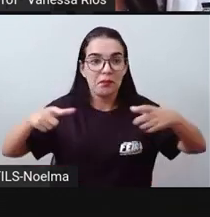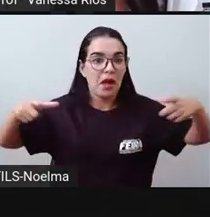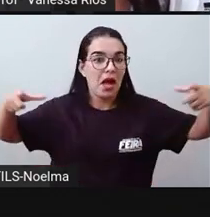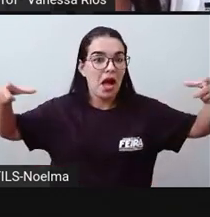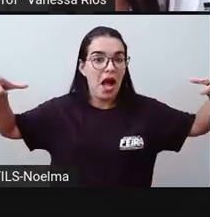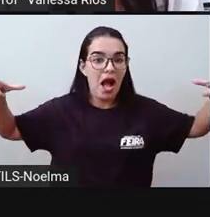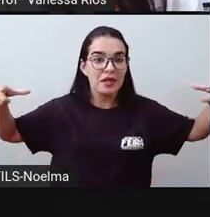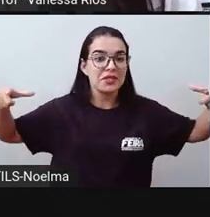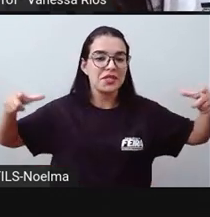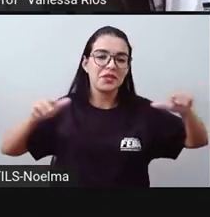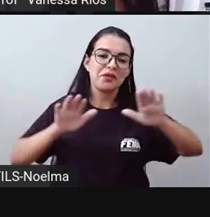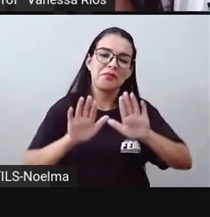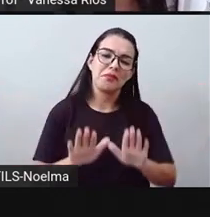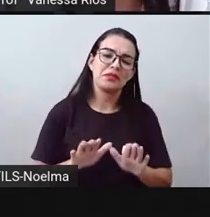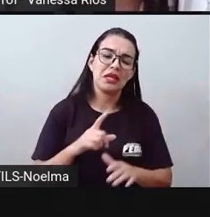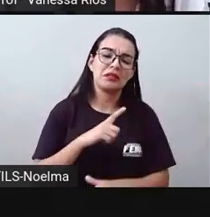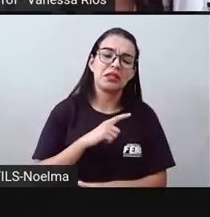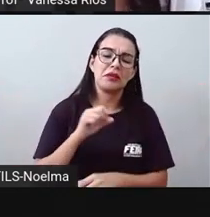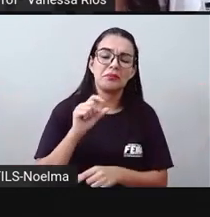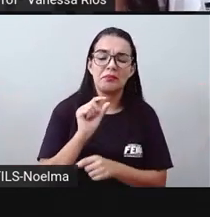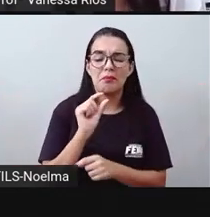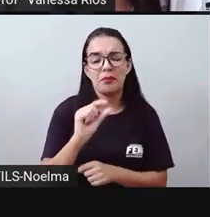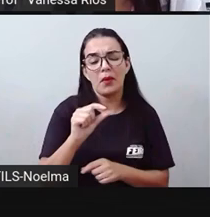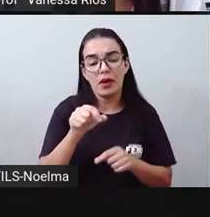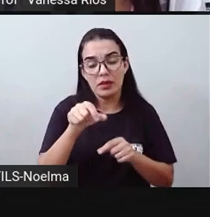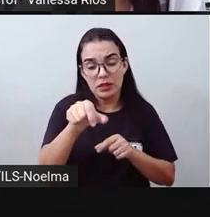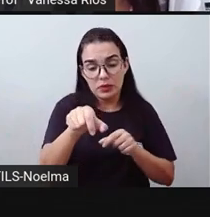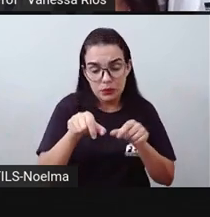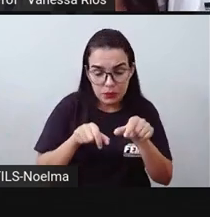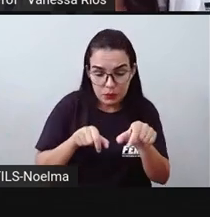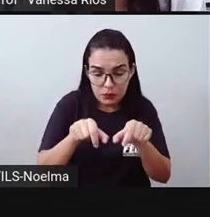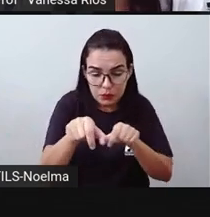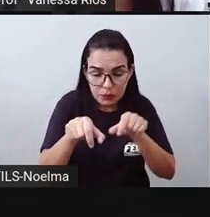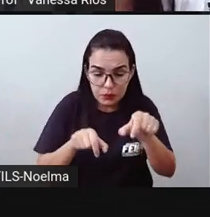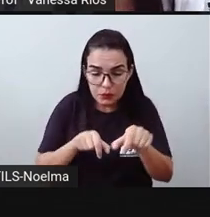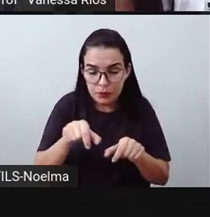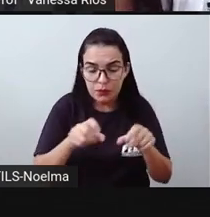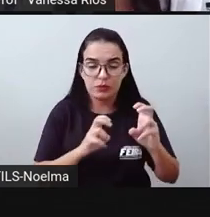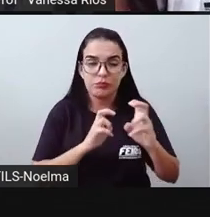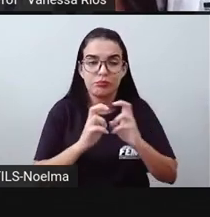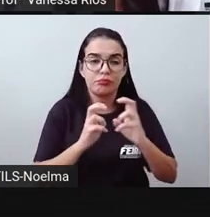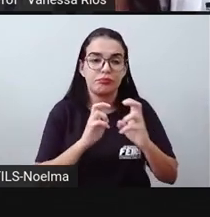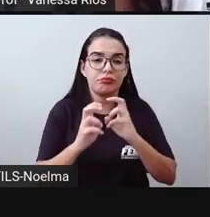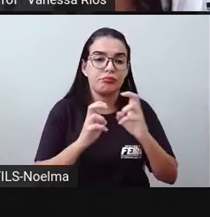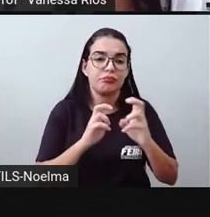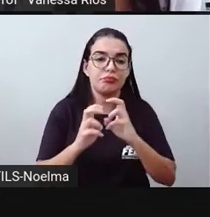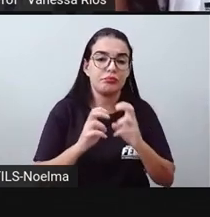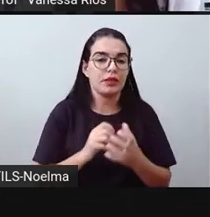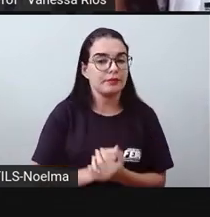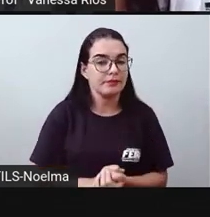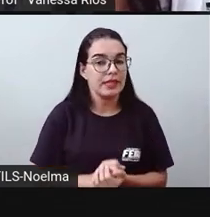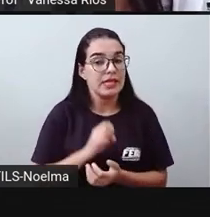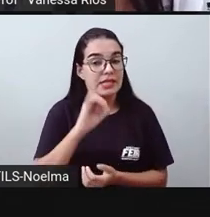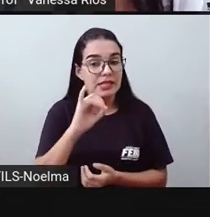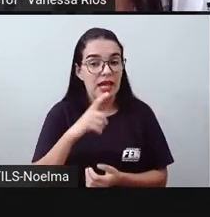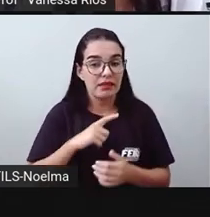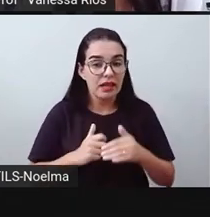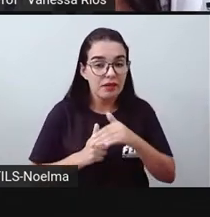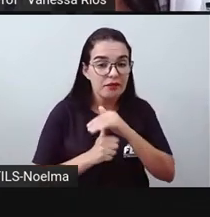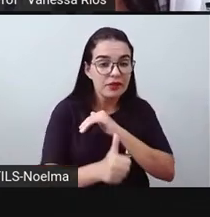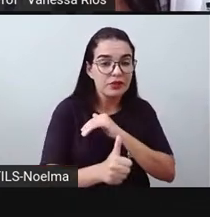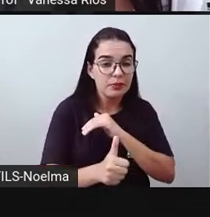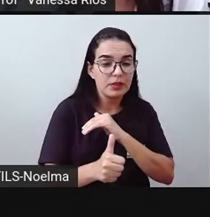muito grande. E as ferrovias, o investimento em novas ferrovias poderia auxiliar no